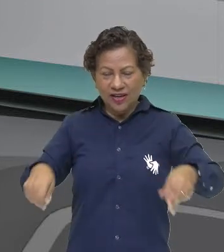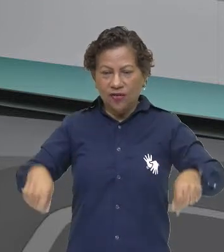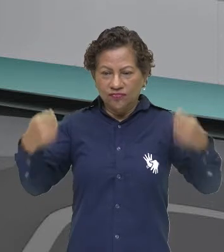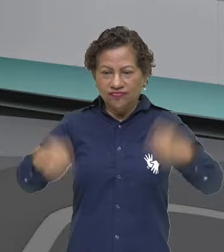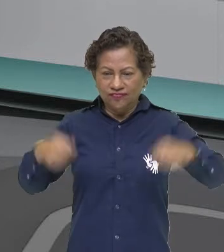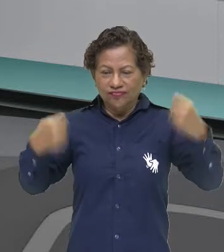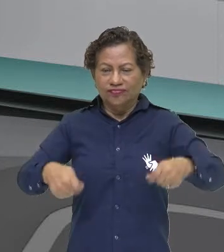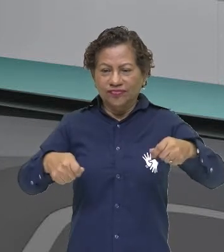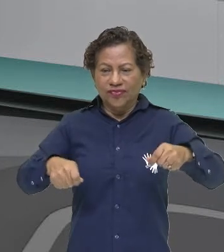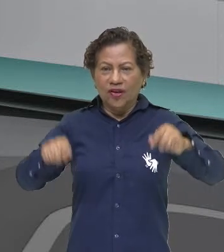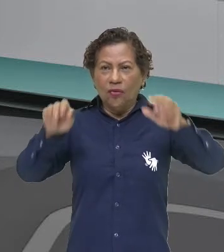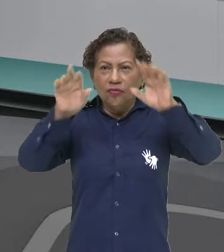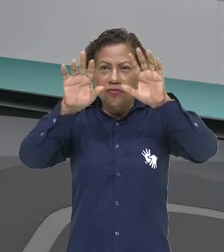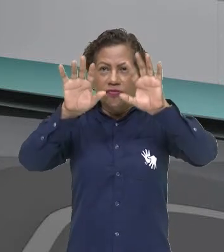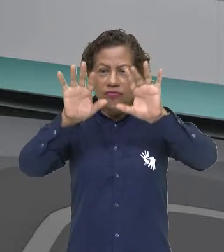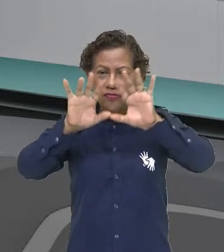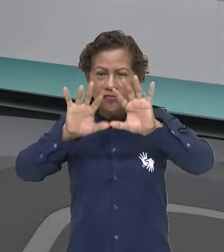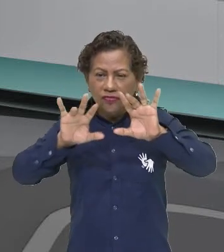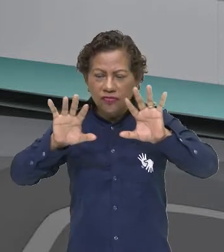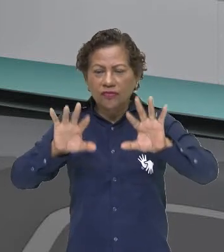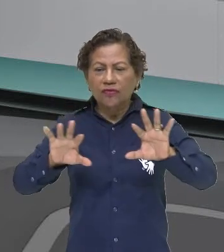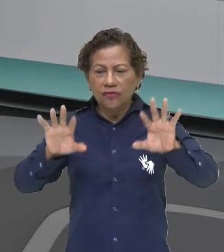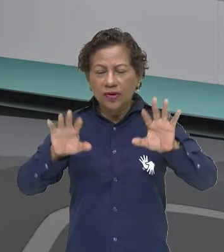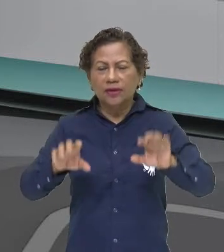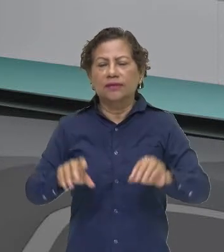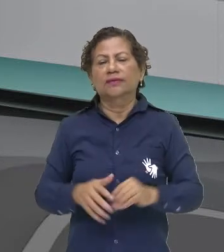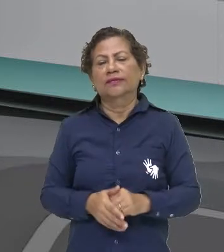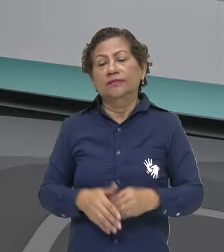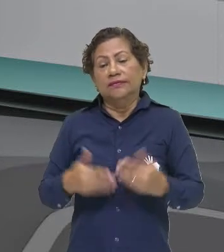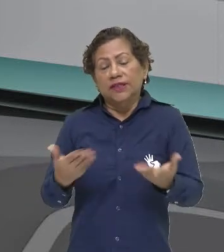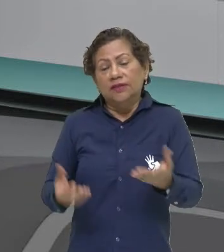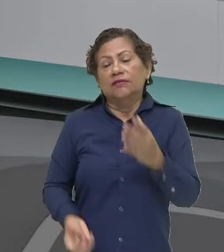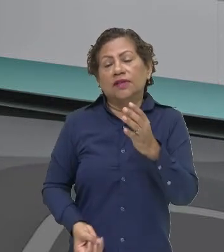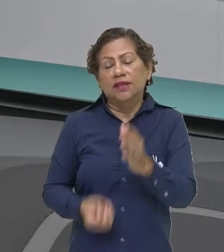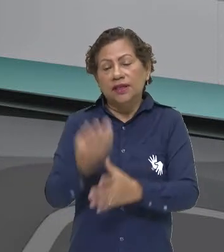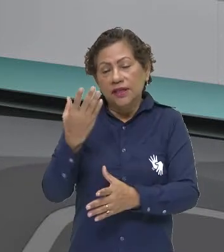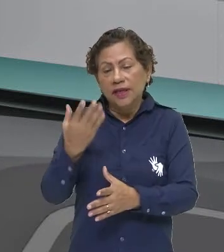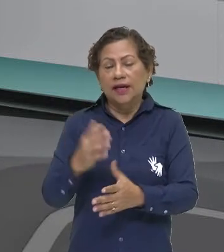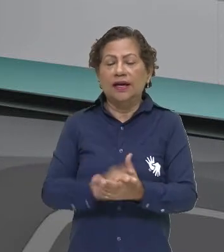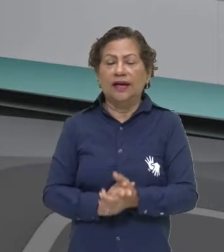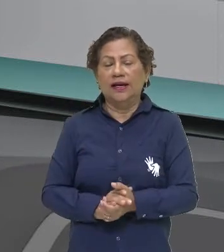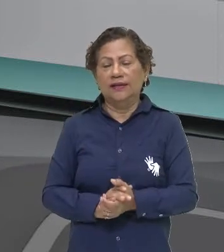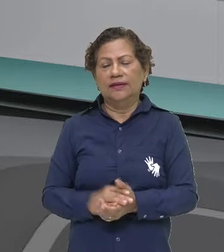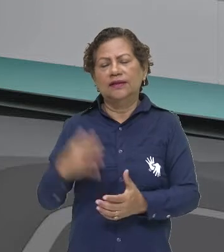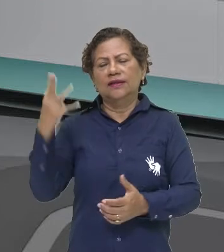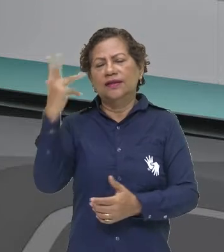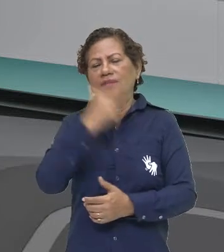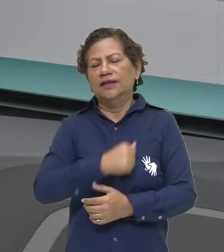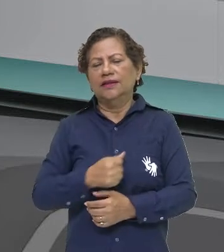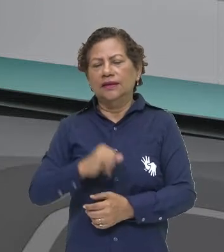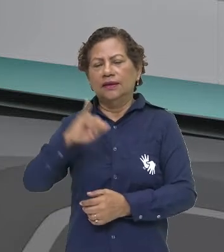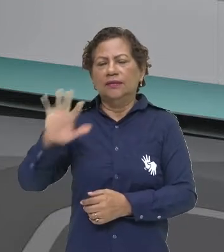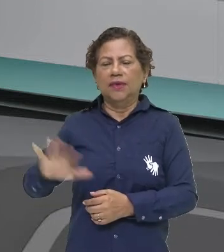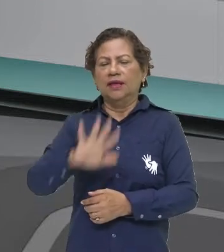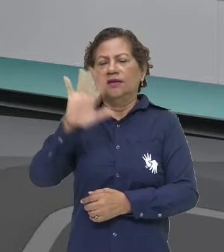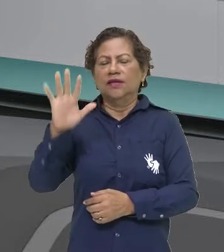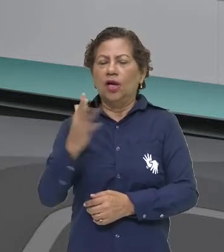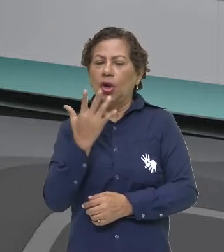foi transformado e colorido através da tecnologia e surgiu essa linda imagem aqui para vocês.